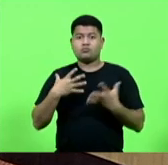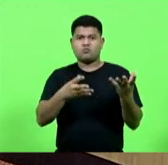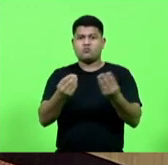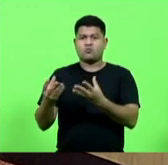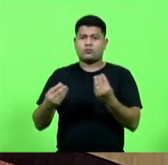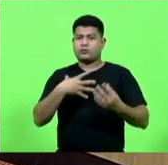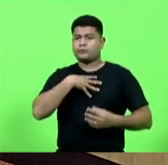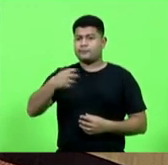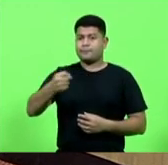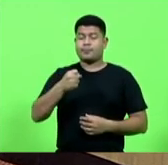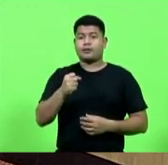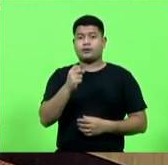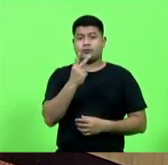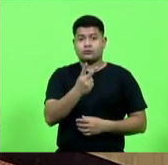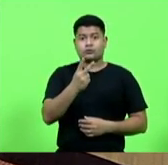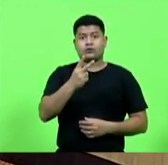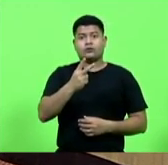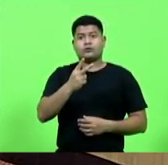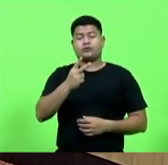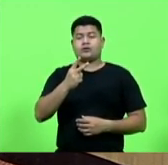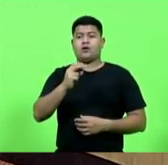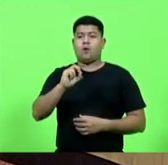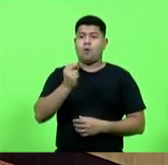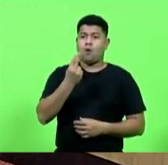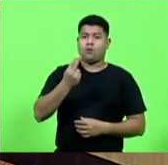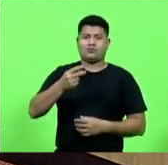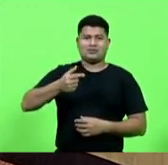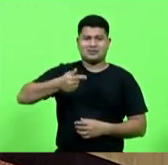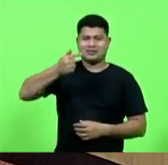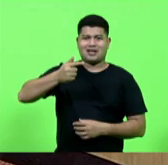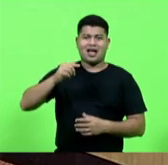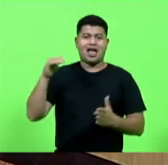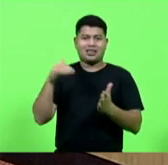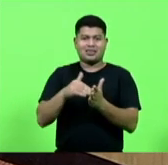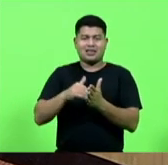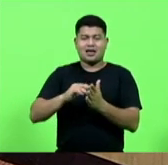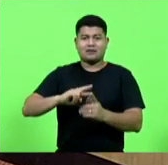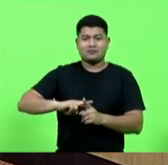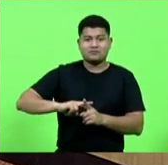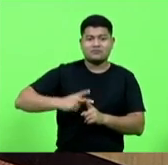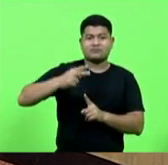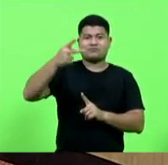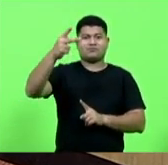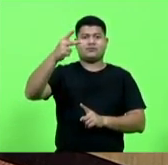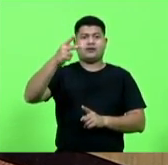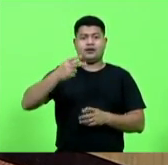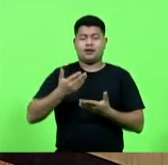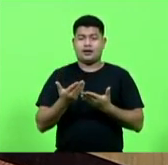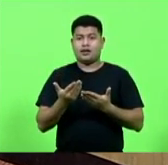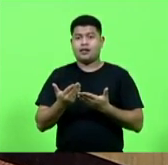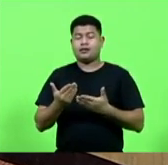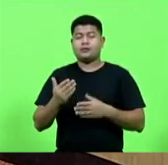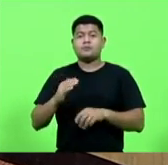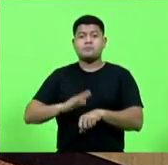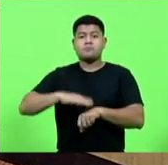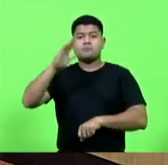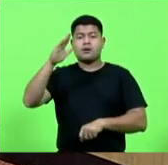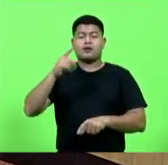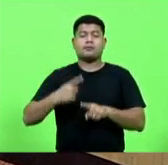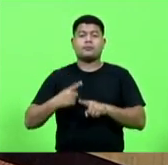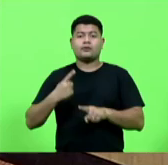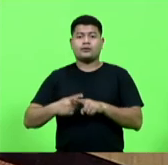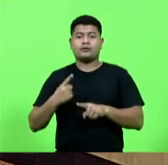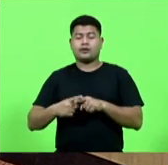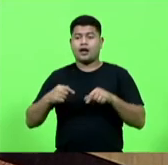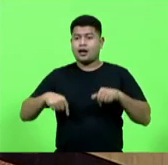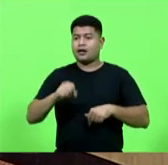duas a sete vezes mais, dependendo do Estado, tendo em vista que, em Santa